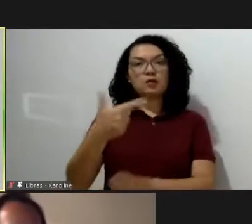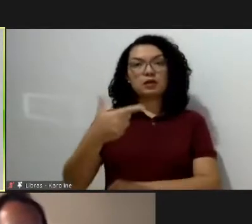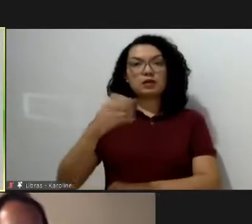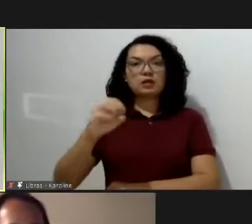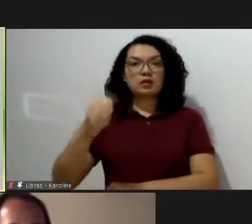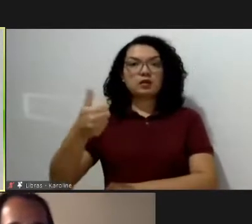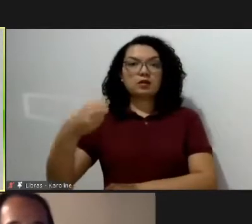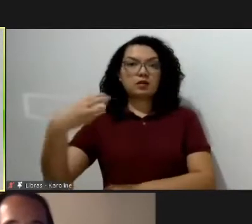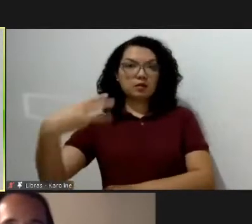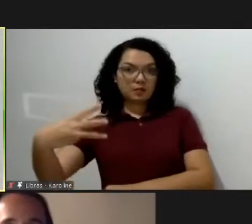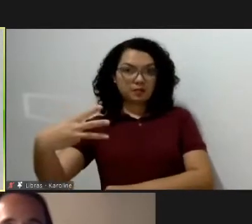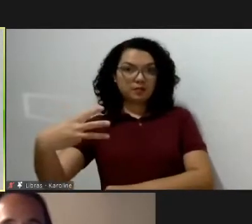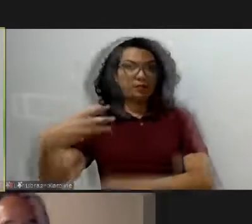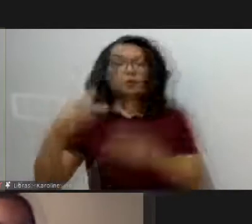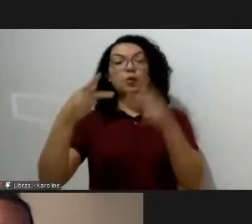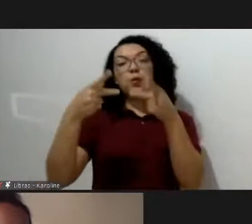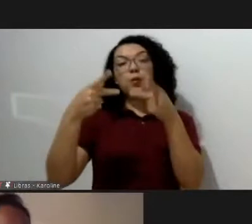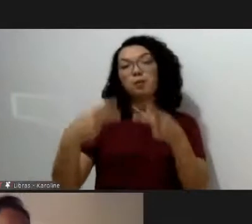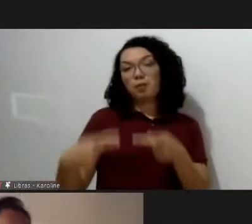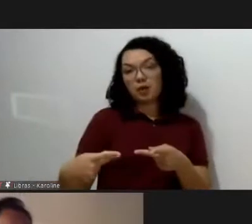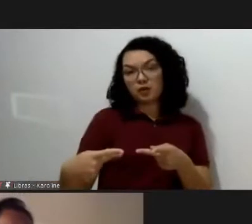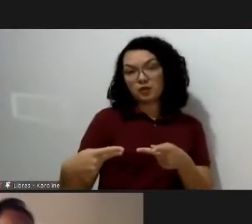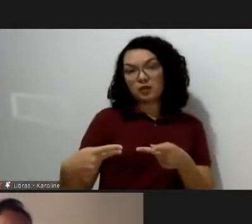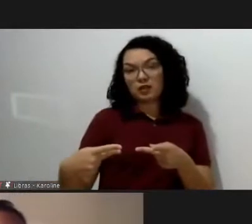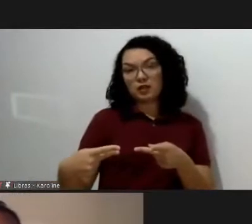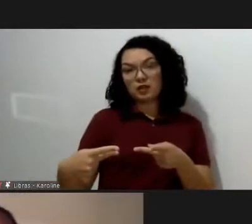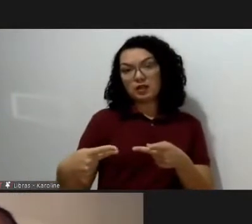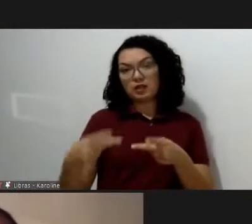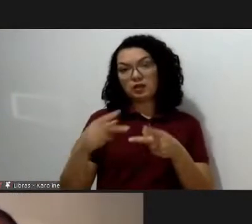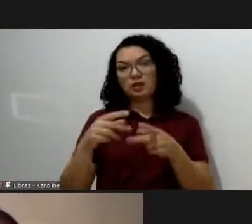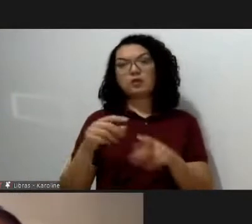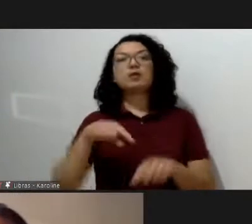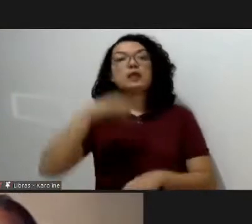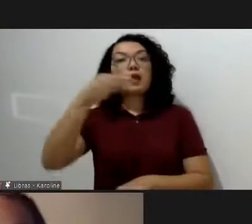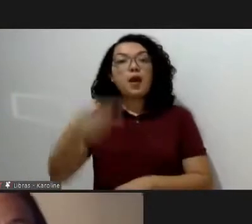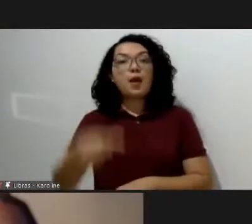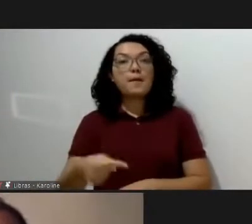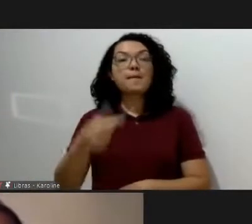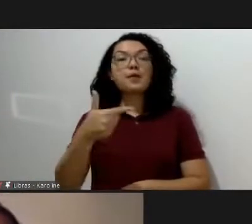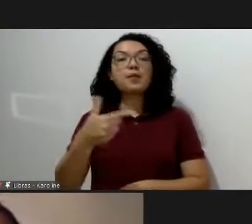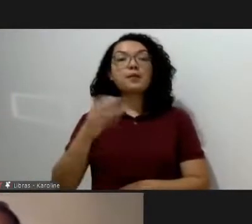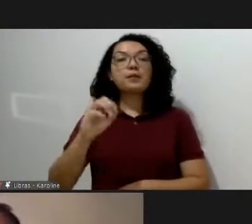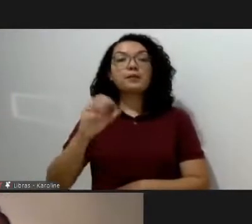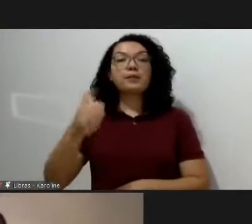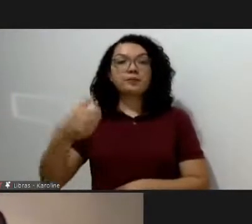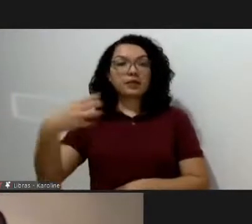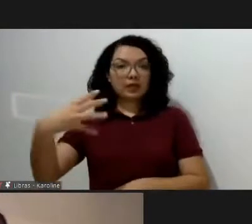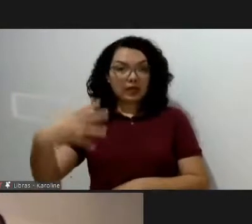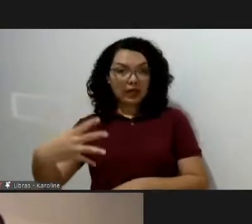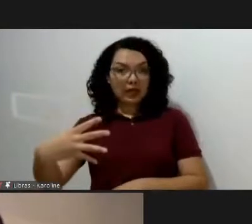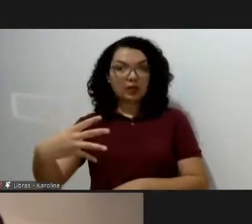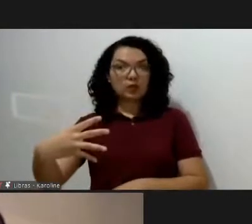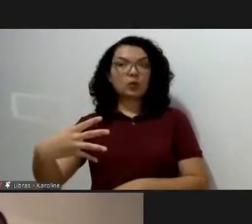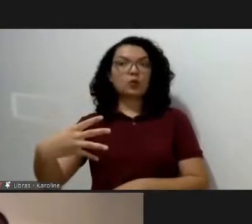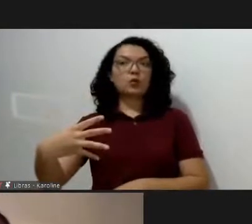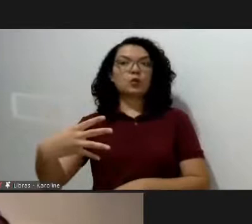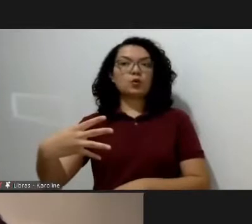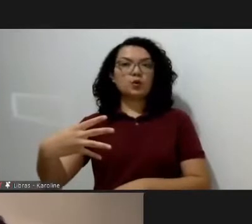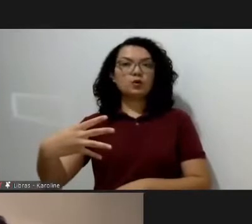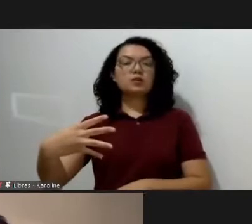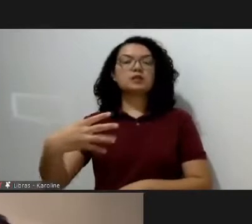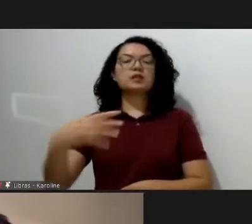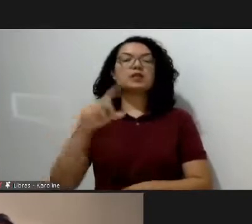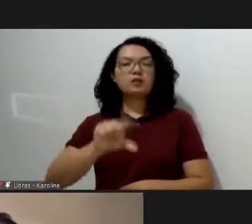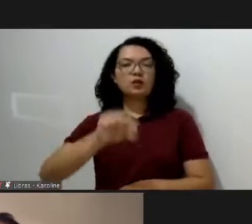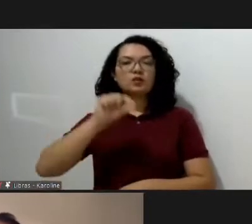Akain, o Red Theater, em 2014, nomeada para o programa de